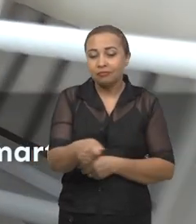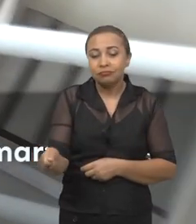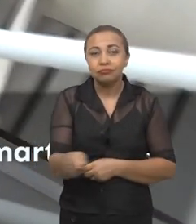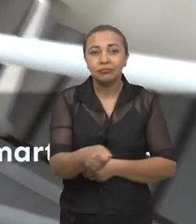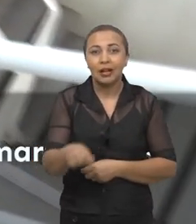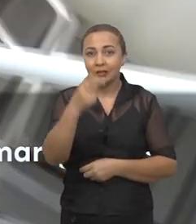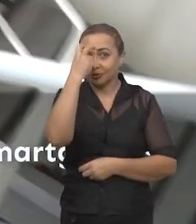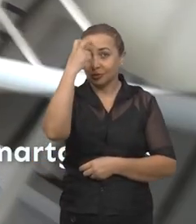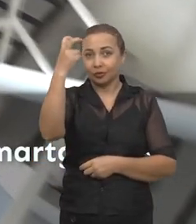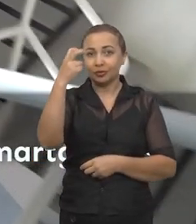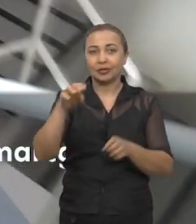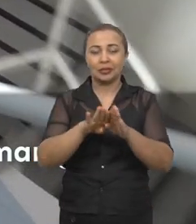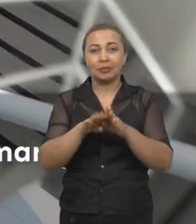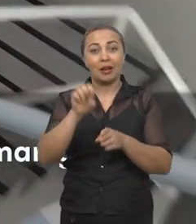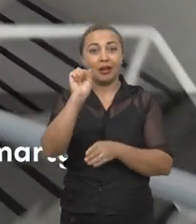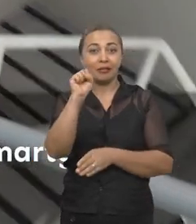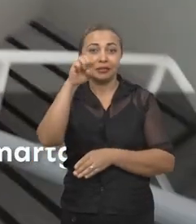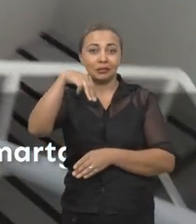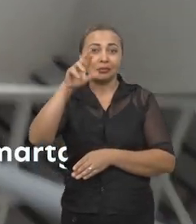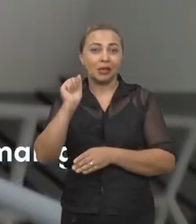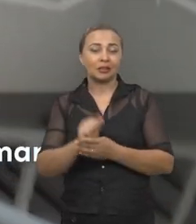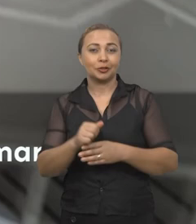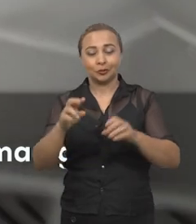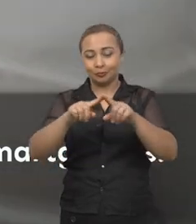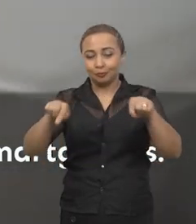bengala inteligente e o Smart Glasses.